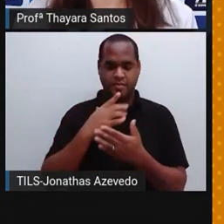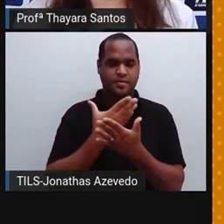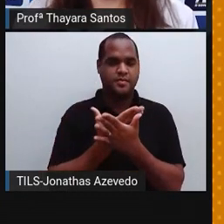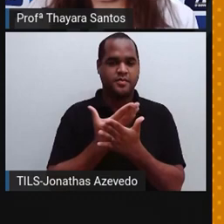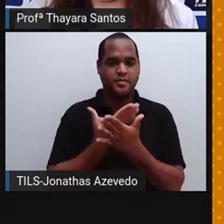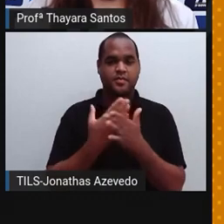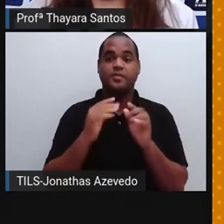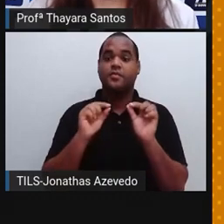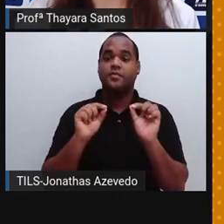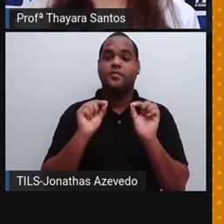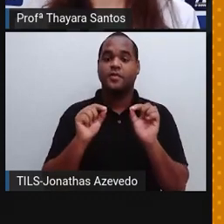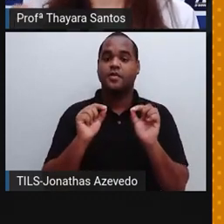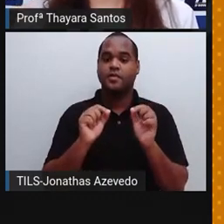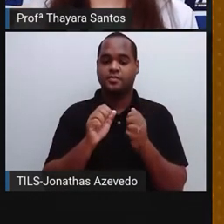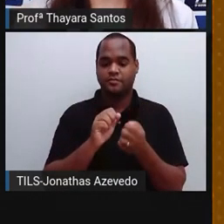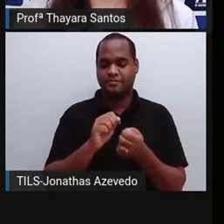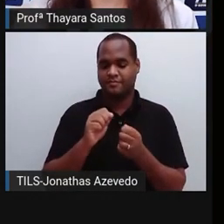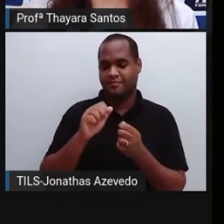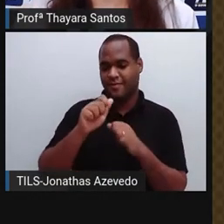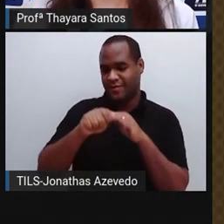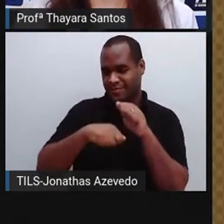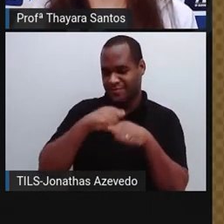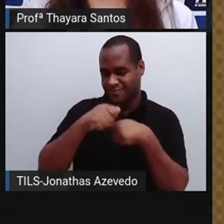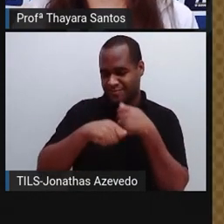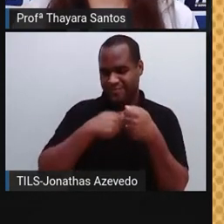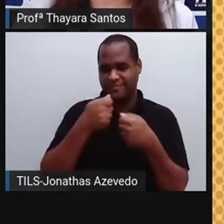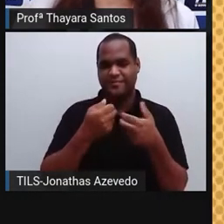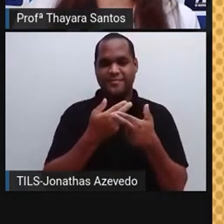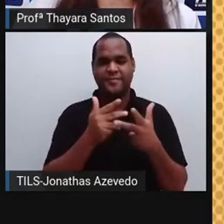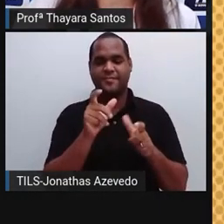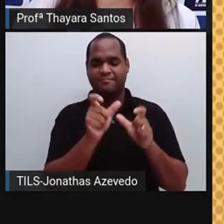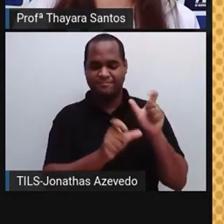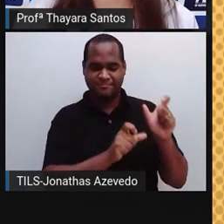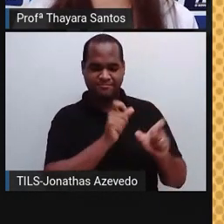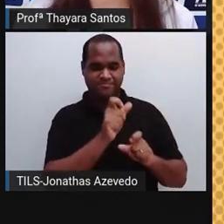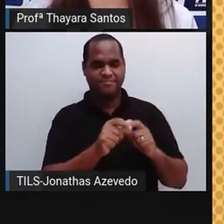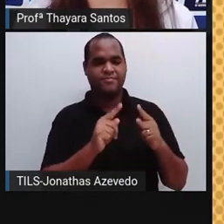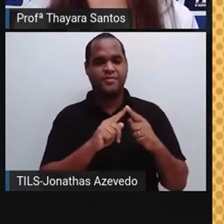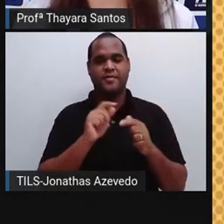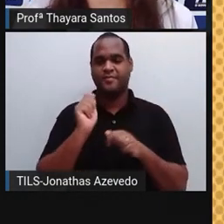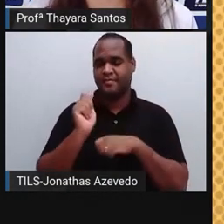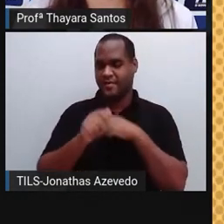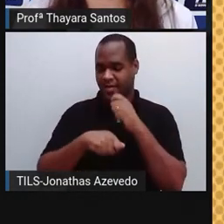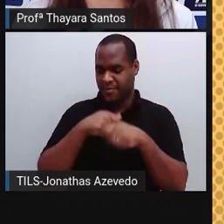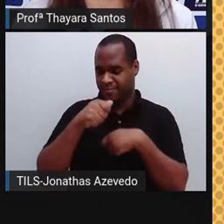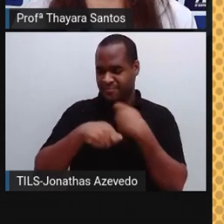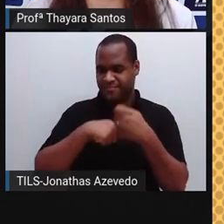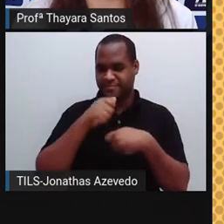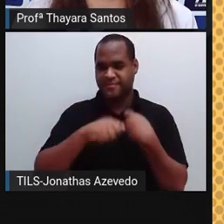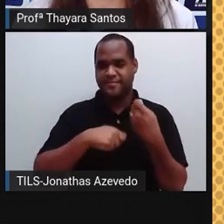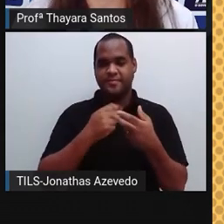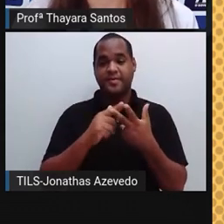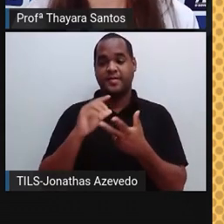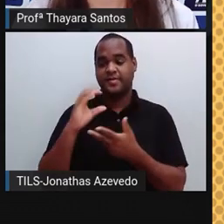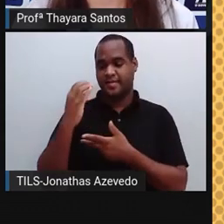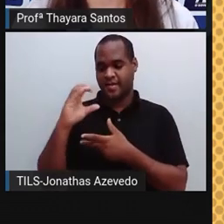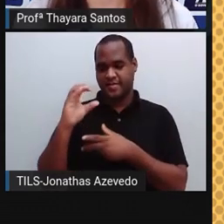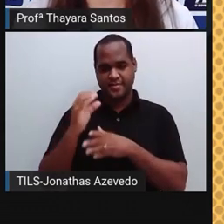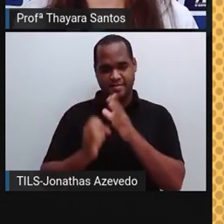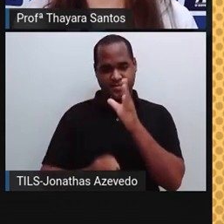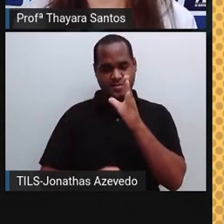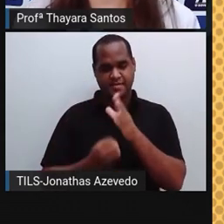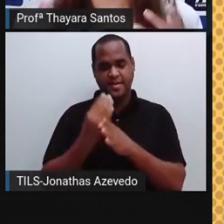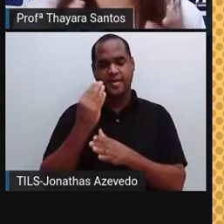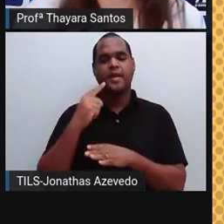atômicos. A gente viu que modelos são criados pelos cientistas para